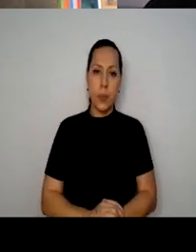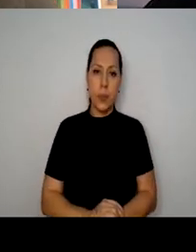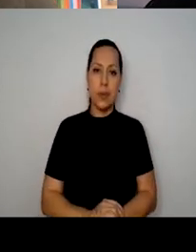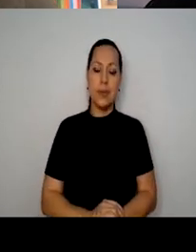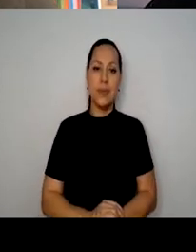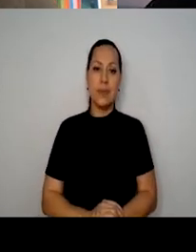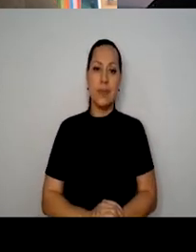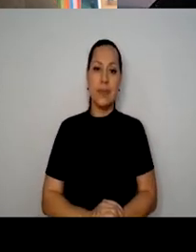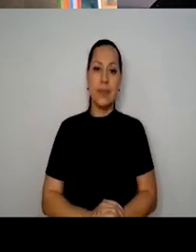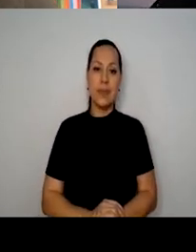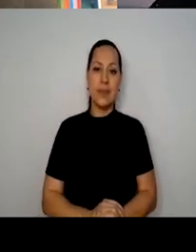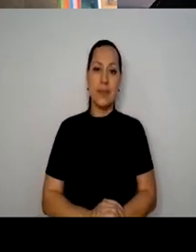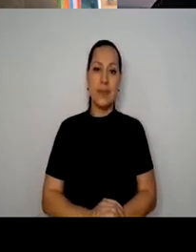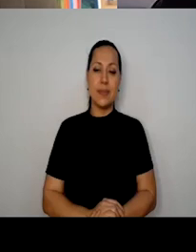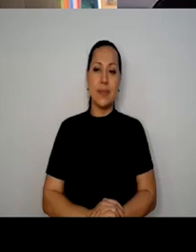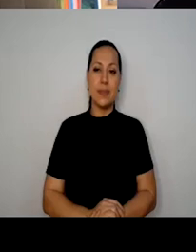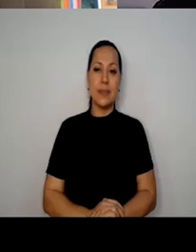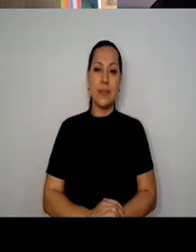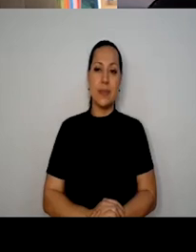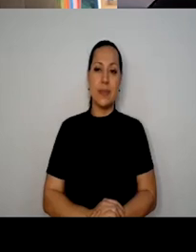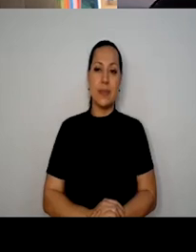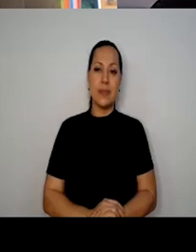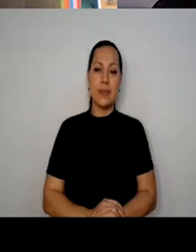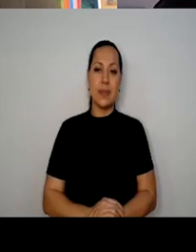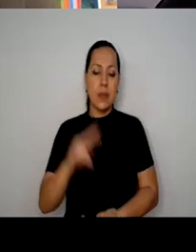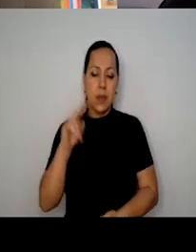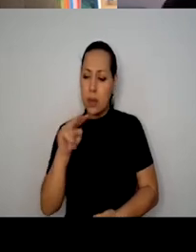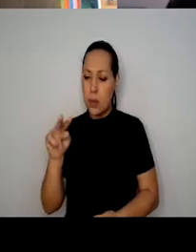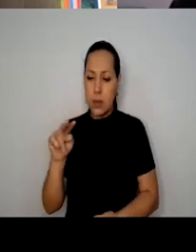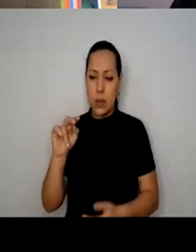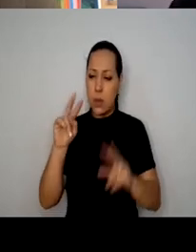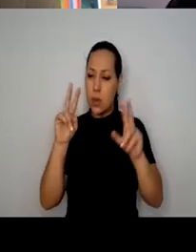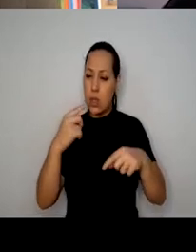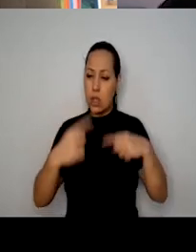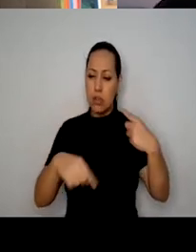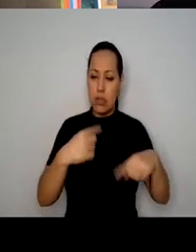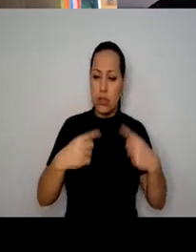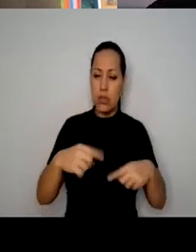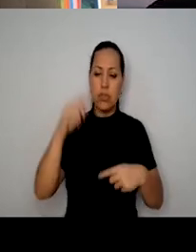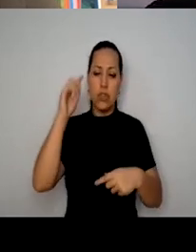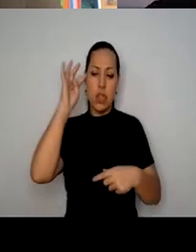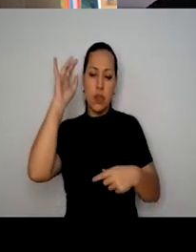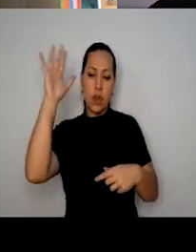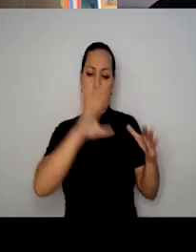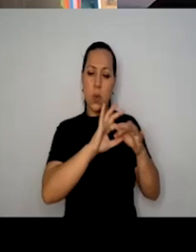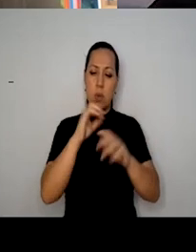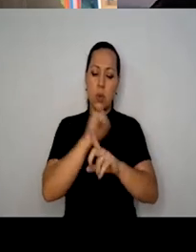deixa eu ler de novo, você pode falar sobre discutir assuntos sérios filosóficos no contexto social.